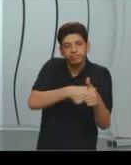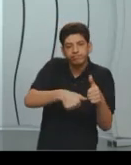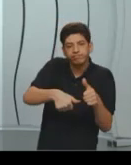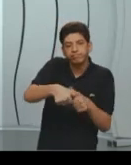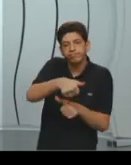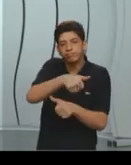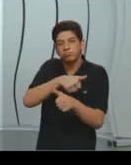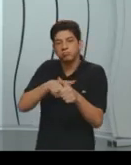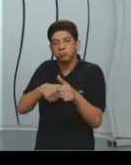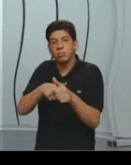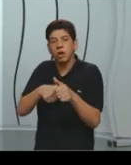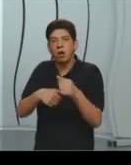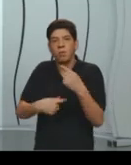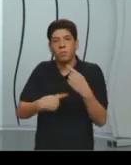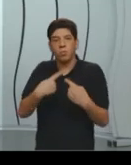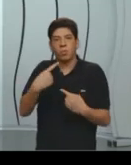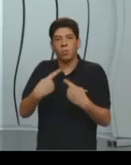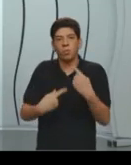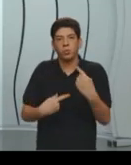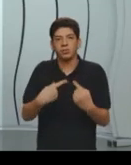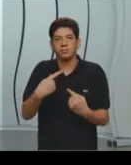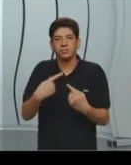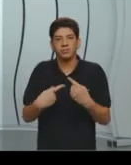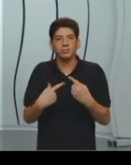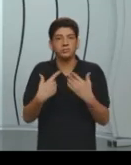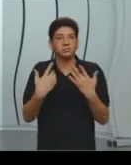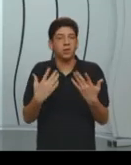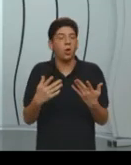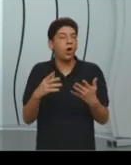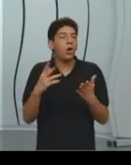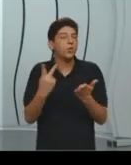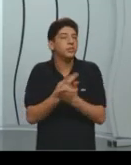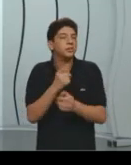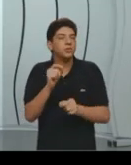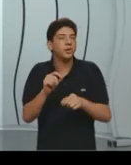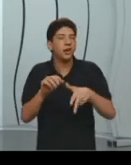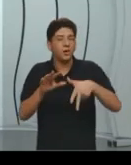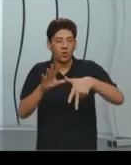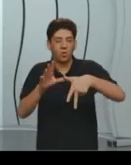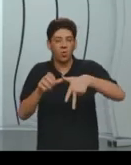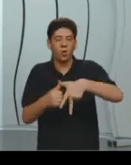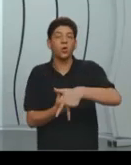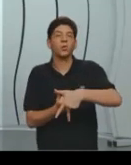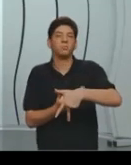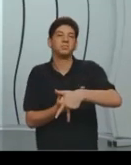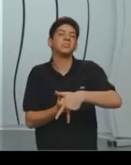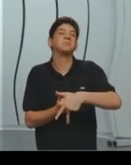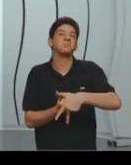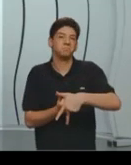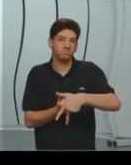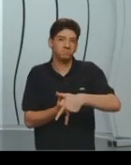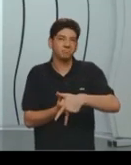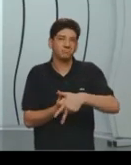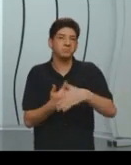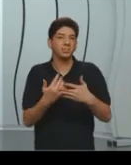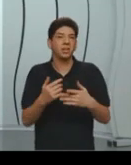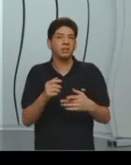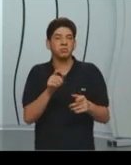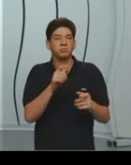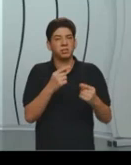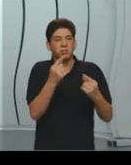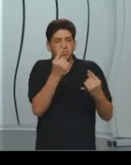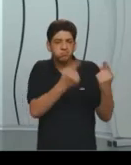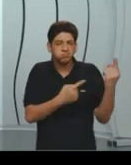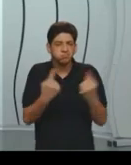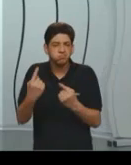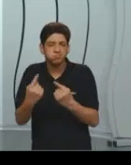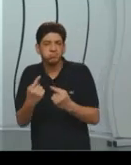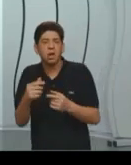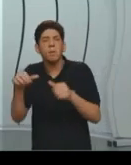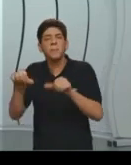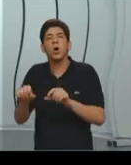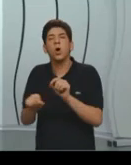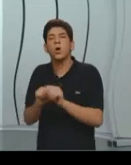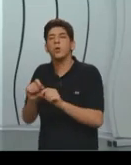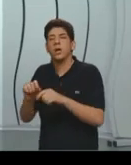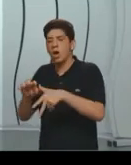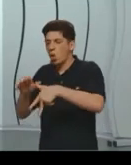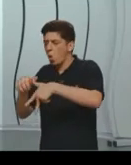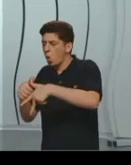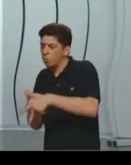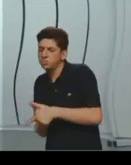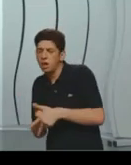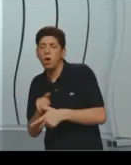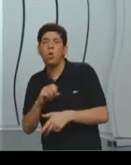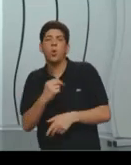político, e aí você tem a corrupção da política, geralmente as pessoas ficam nessa disputa, qual que o pior, corrupção ou desigualdade?